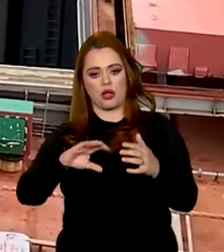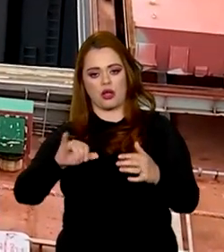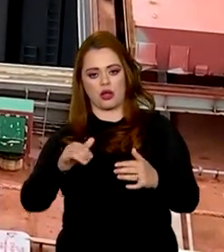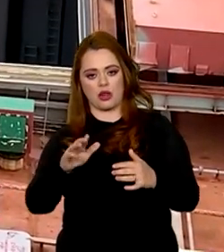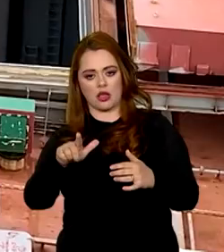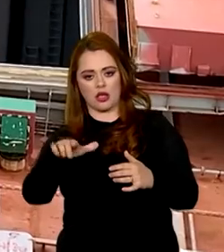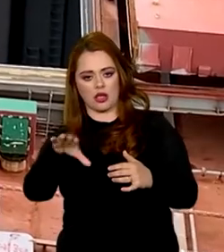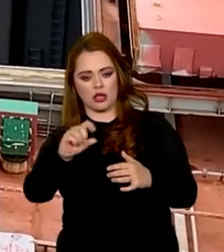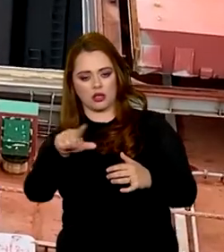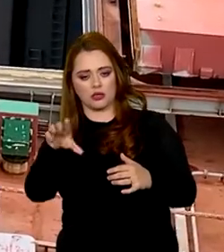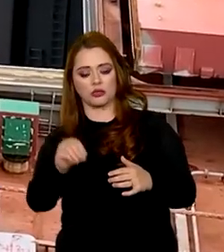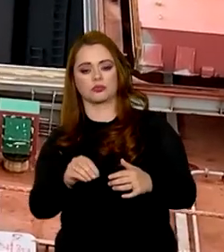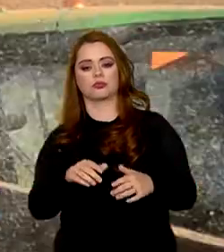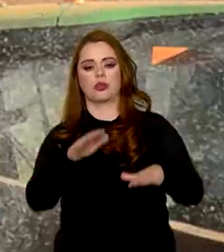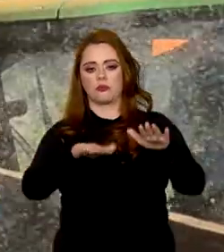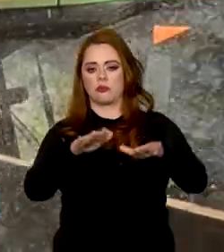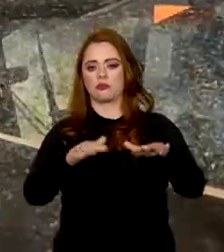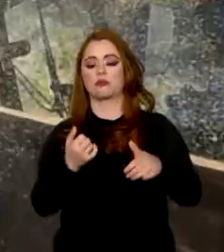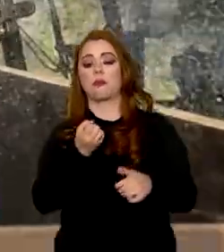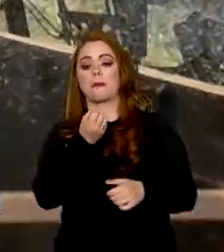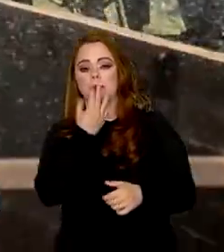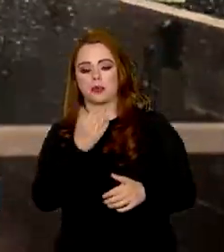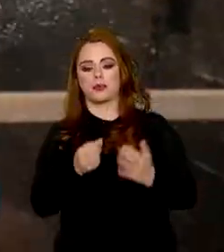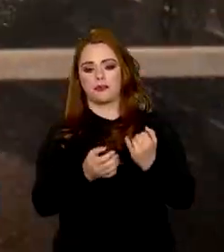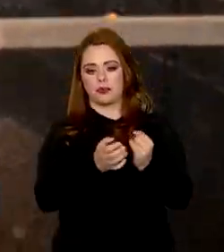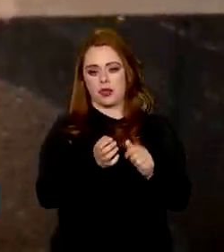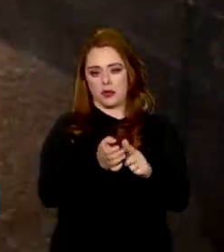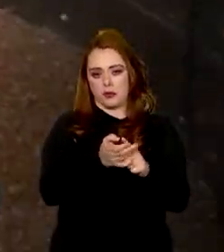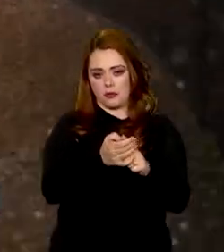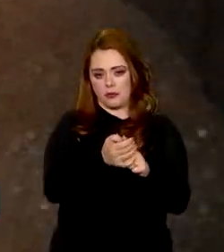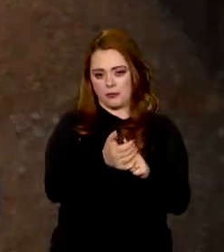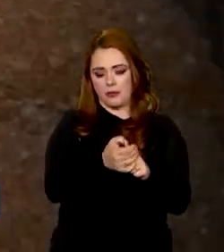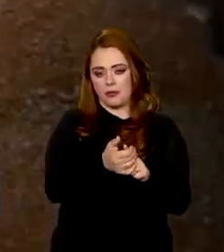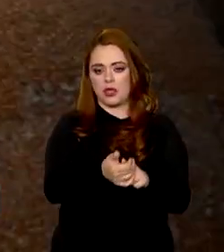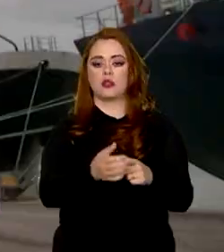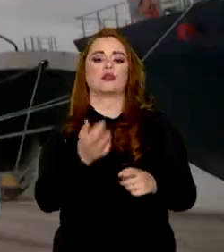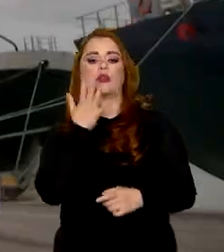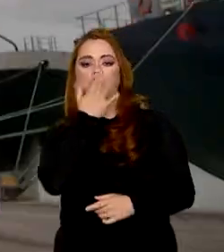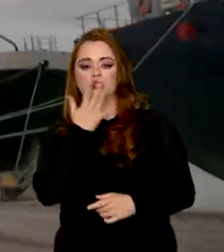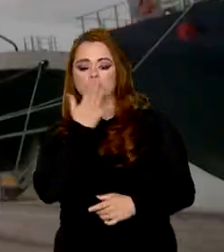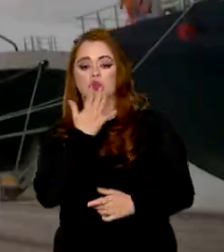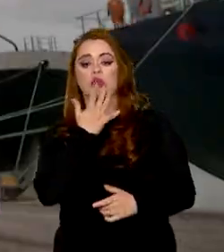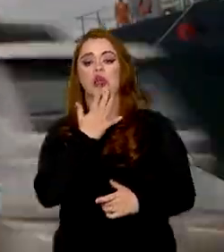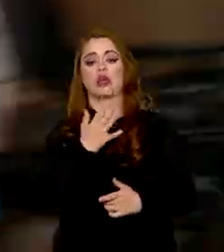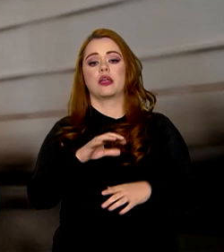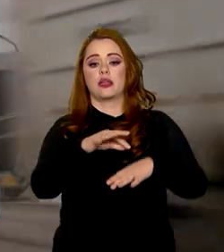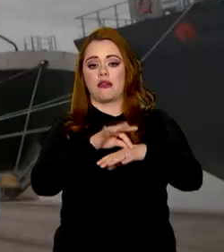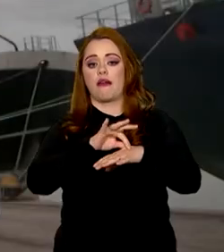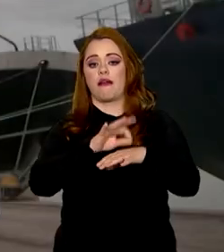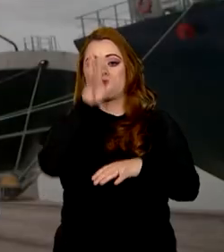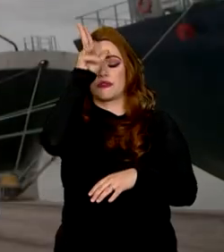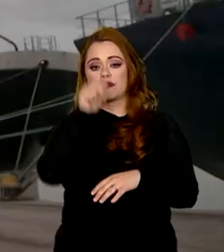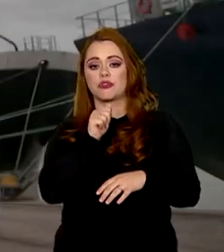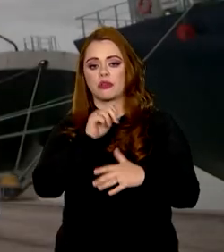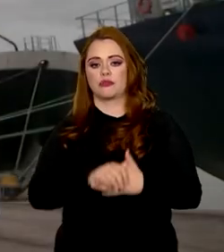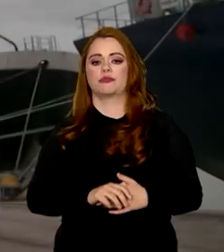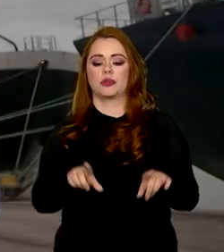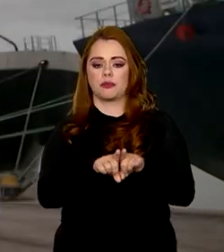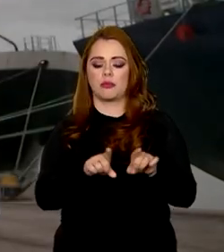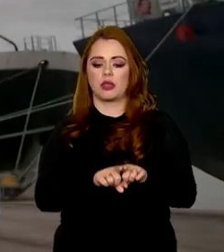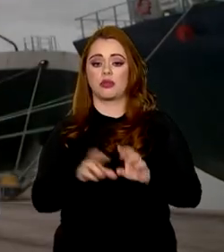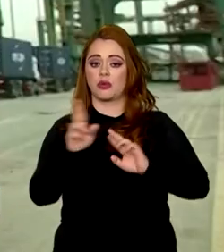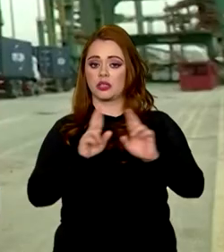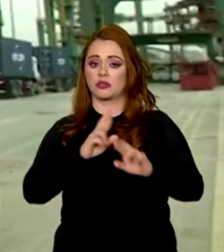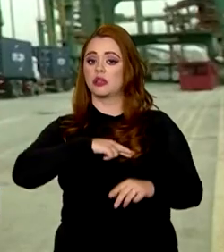impulsionaram o balanço positivo, além do milho, açúcar e a carne de frango. O principal parceiro comercial desse bom resultado